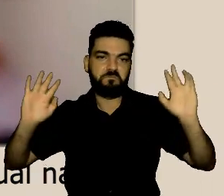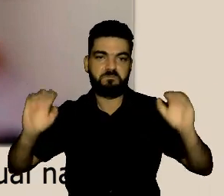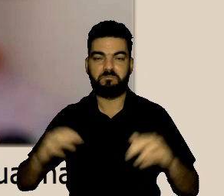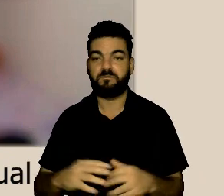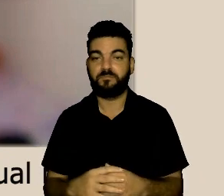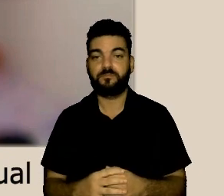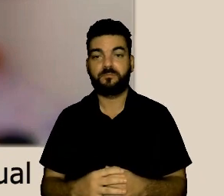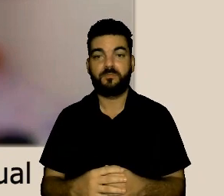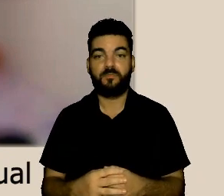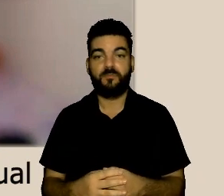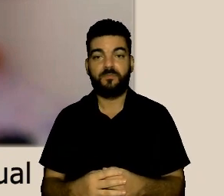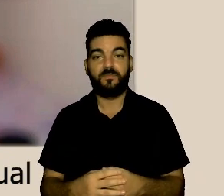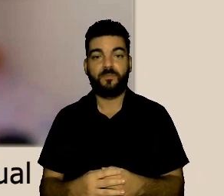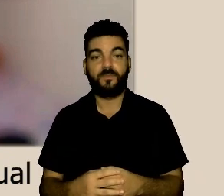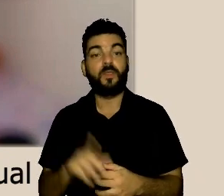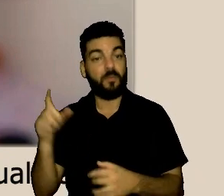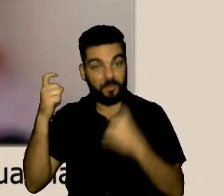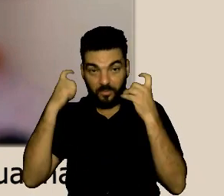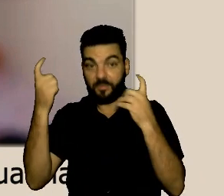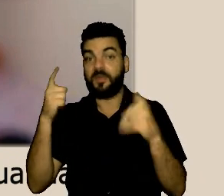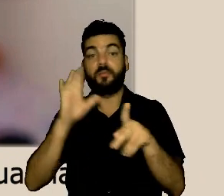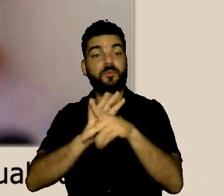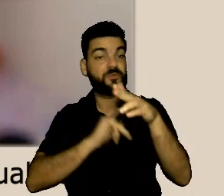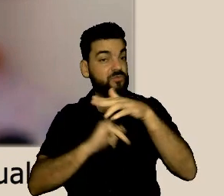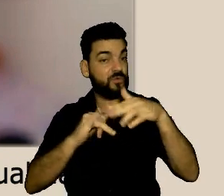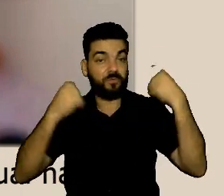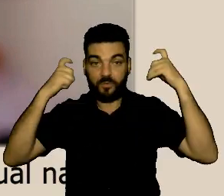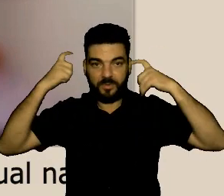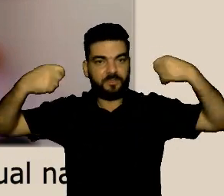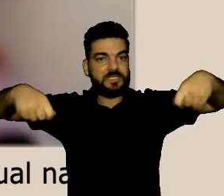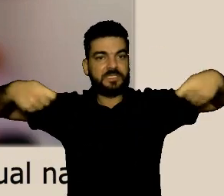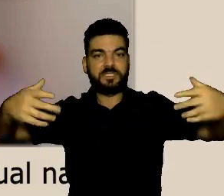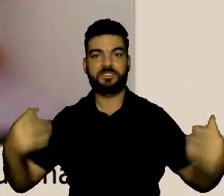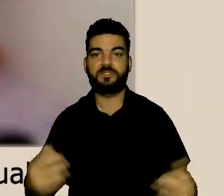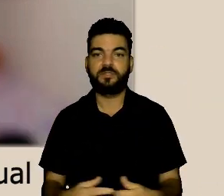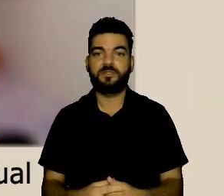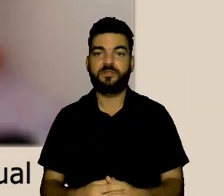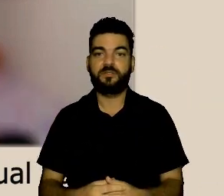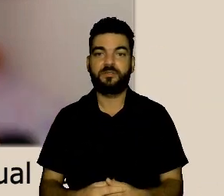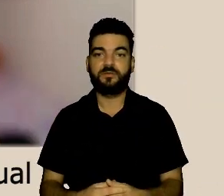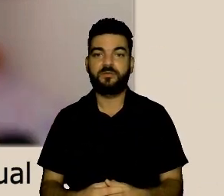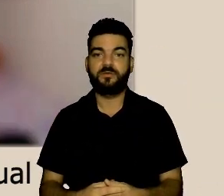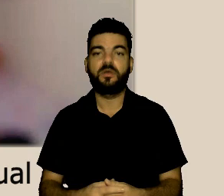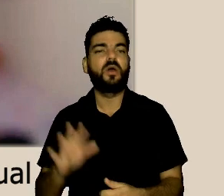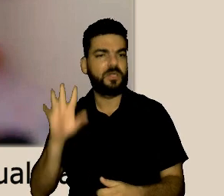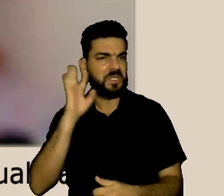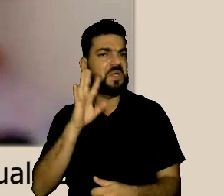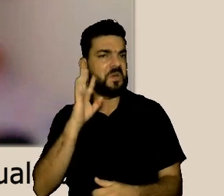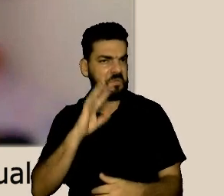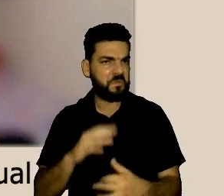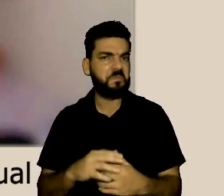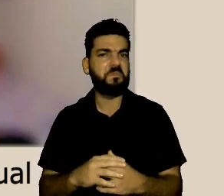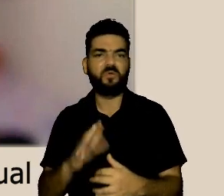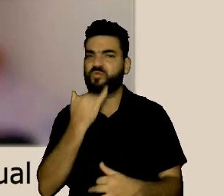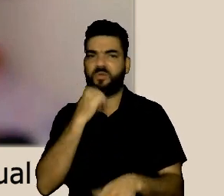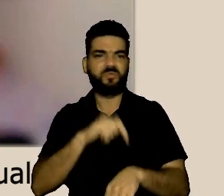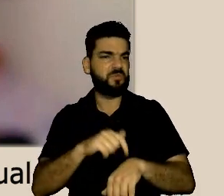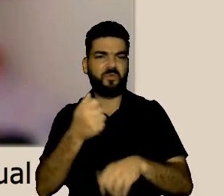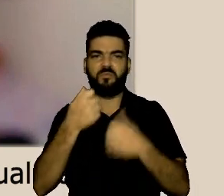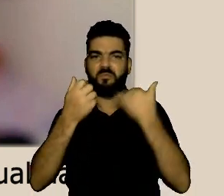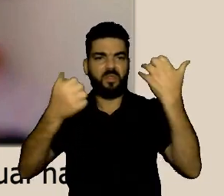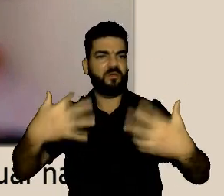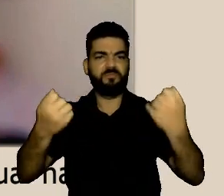perceba o mal que ela faz a si própria ao outro e a própria instituição então assim Inês eu